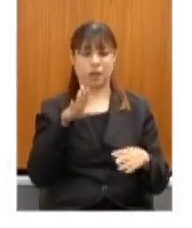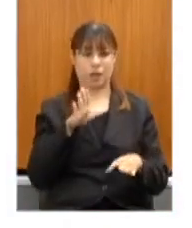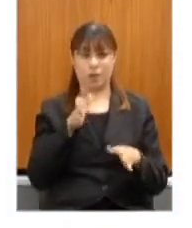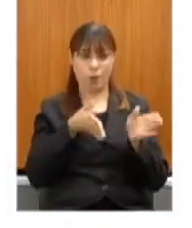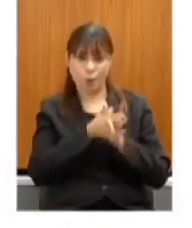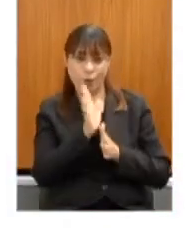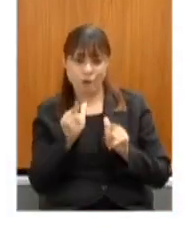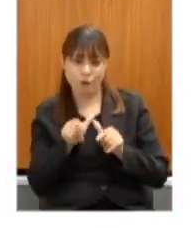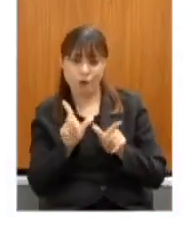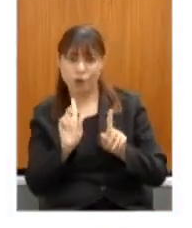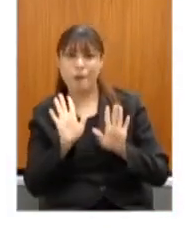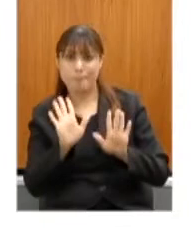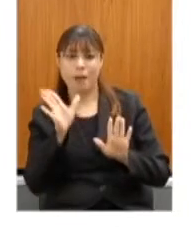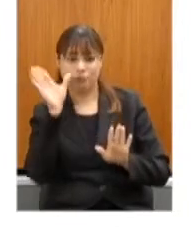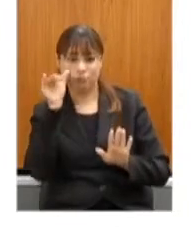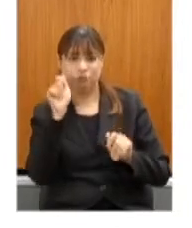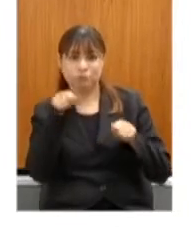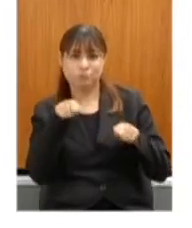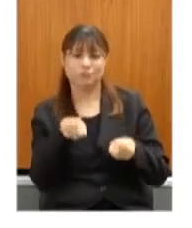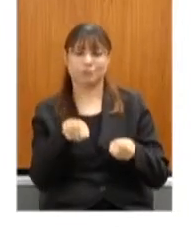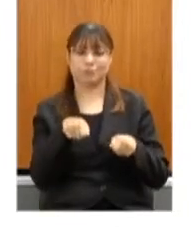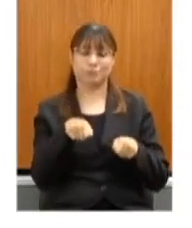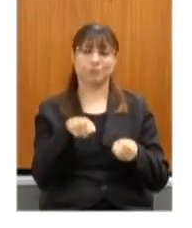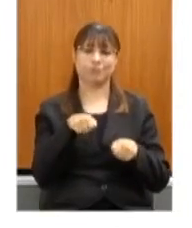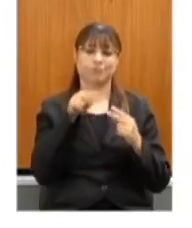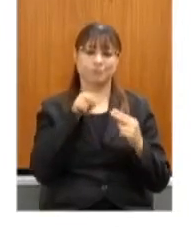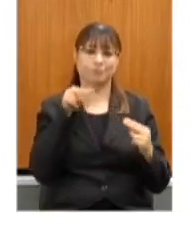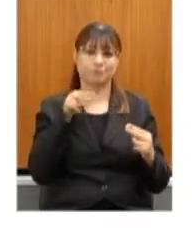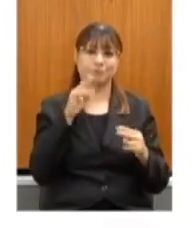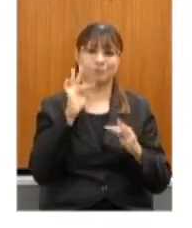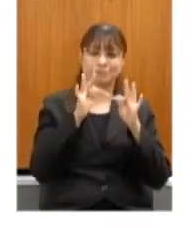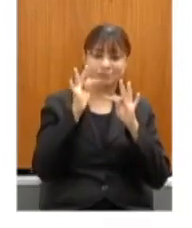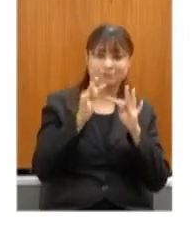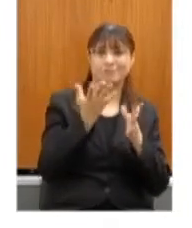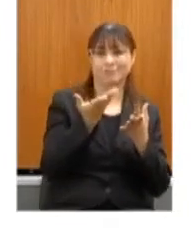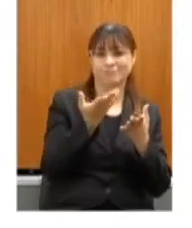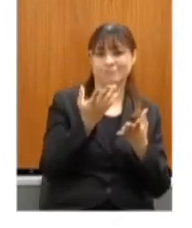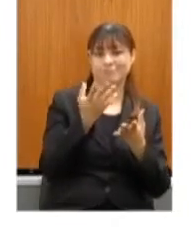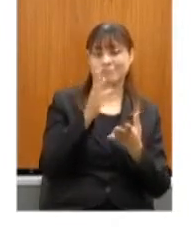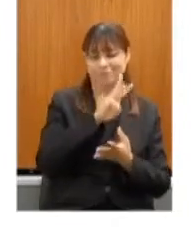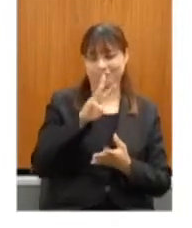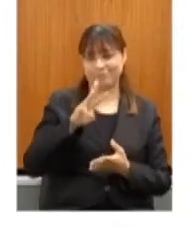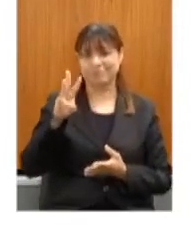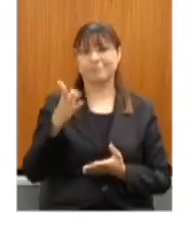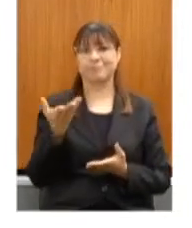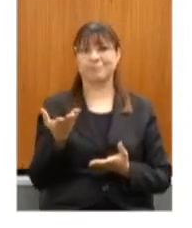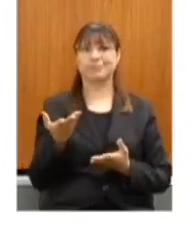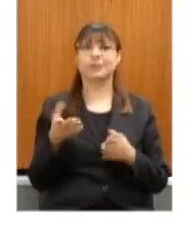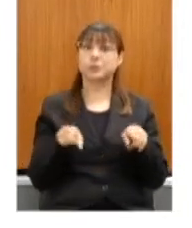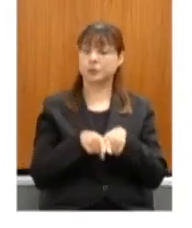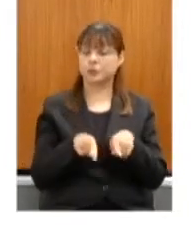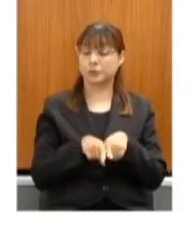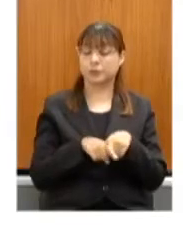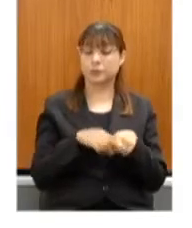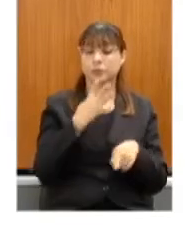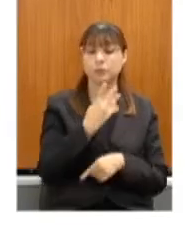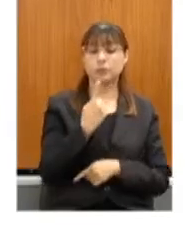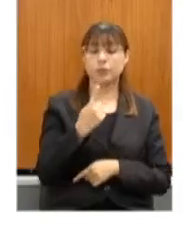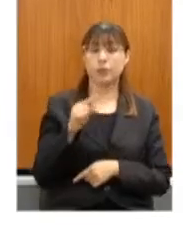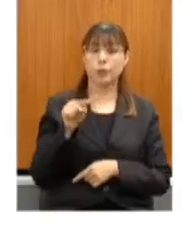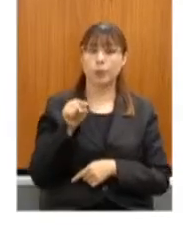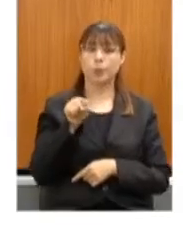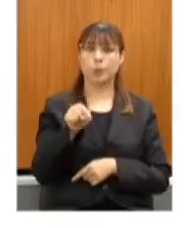viaje, hoje é possível ter uma visitação virtual nos lugares de turismo de Minas Gerais. E tivemos 41 mil